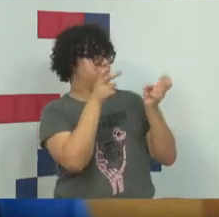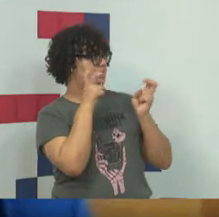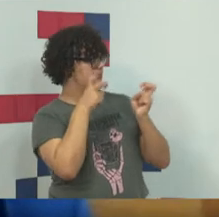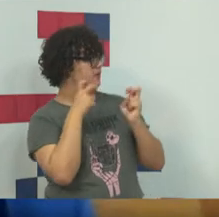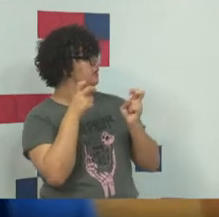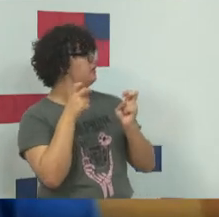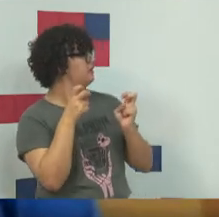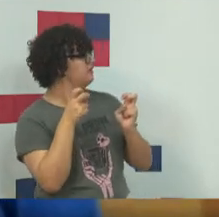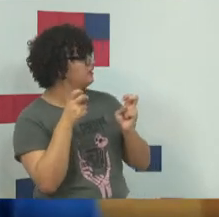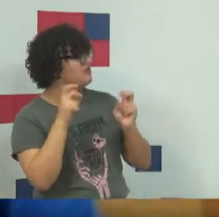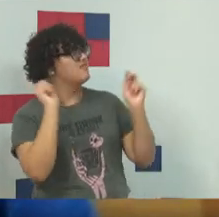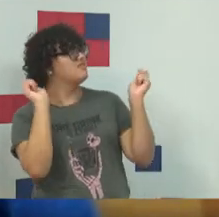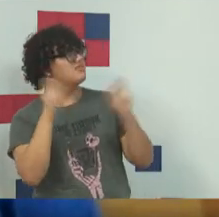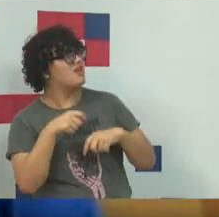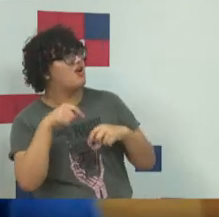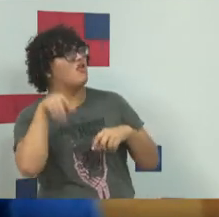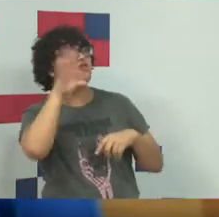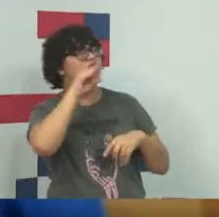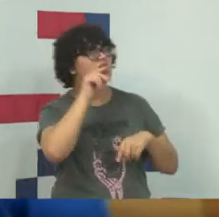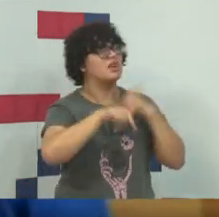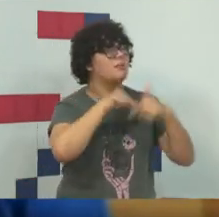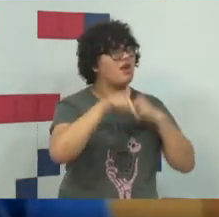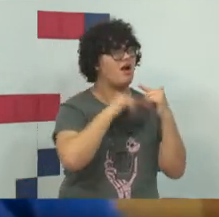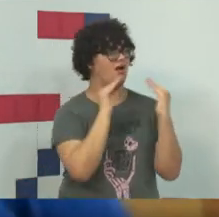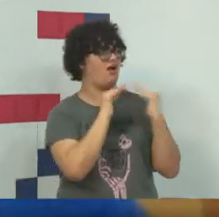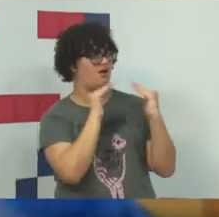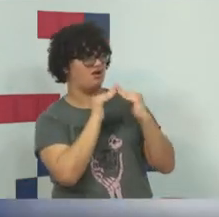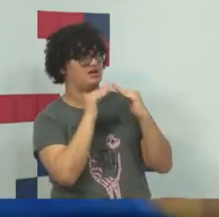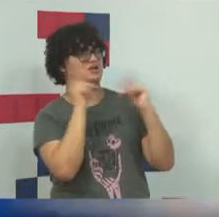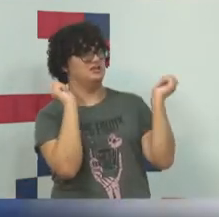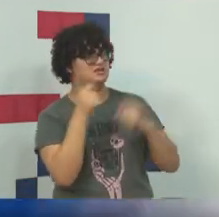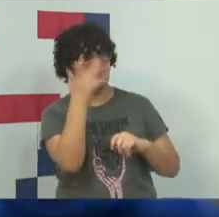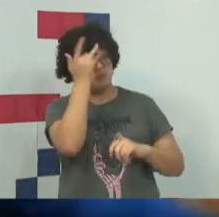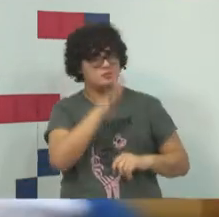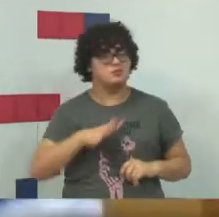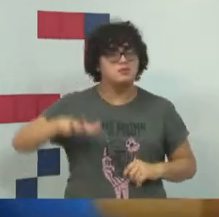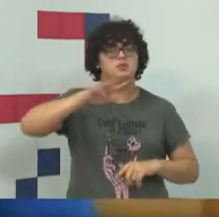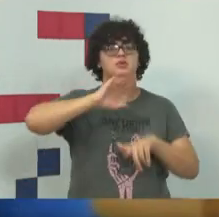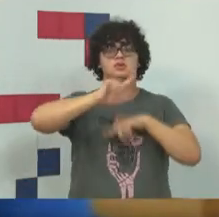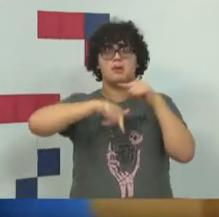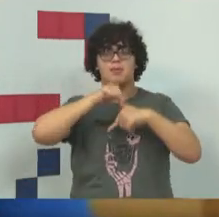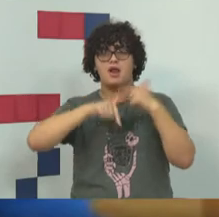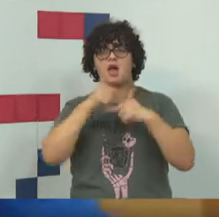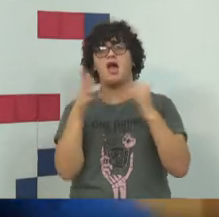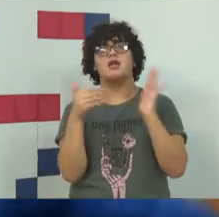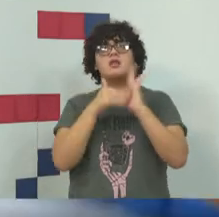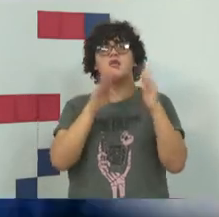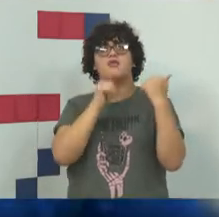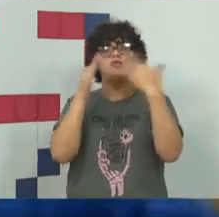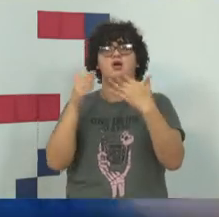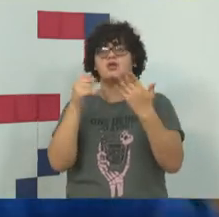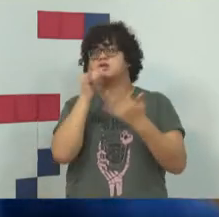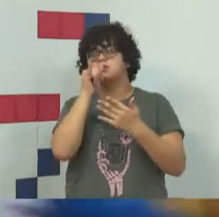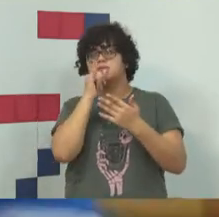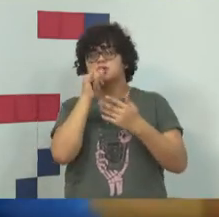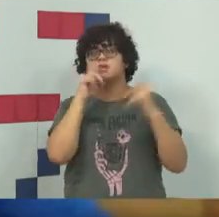dá para o funcionário trabalhar de casa, dá para as pessoas, até fora de um padrão tradicional de emprego,